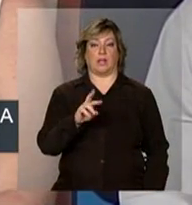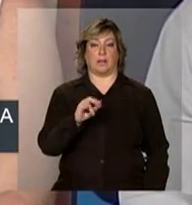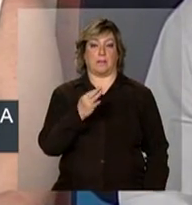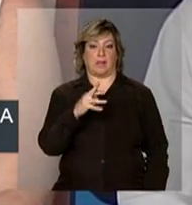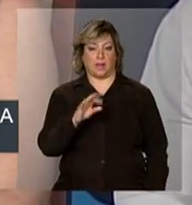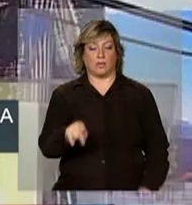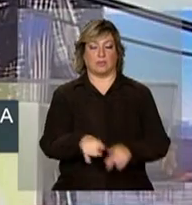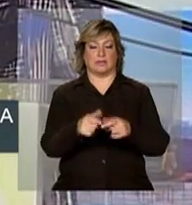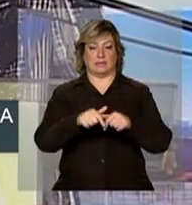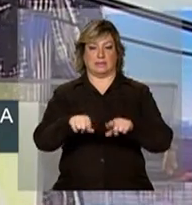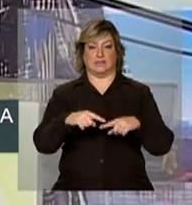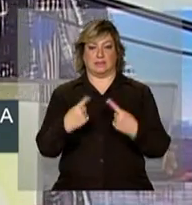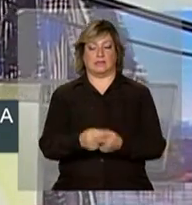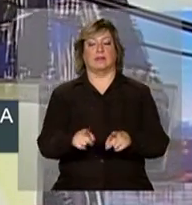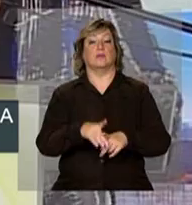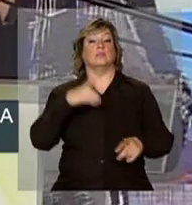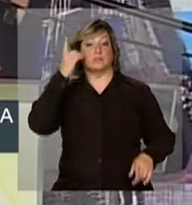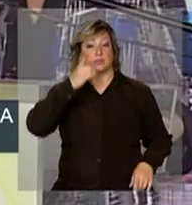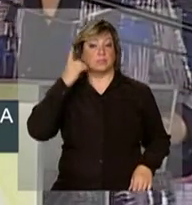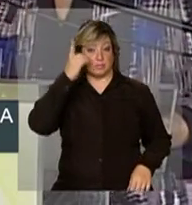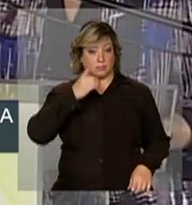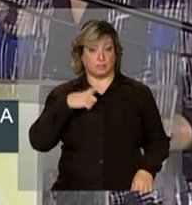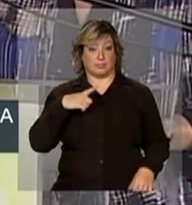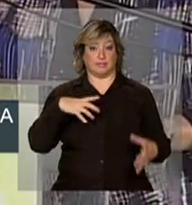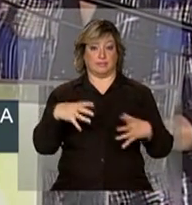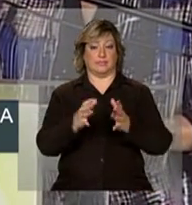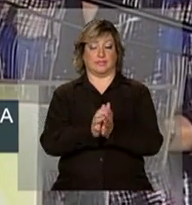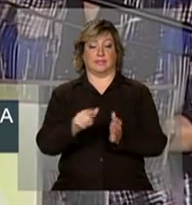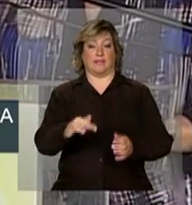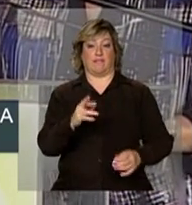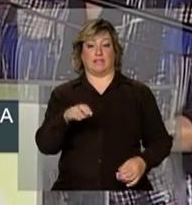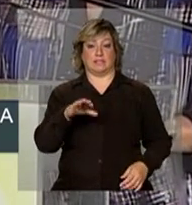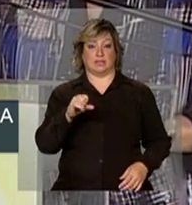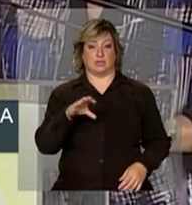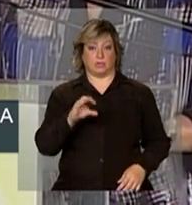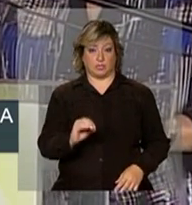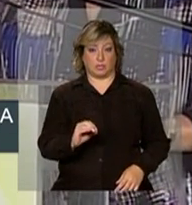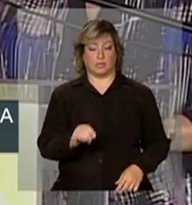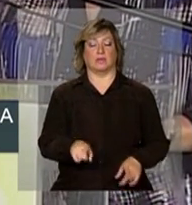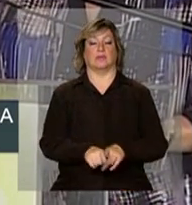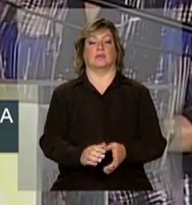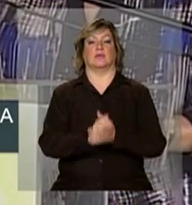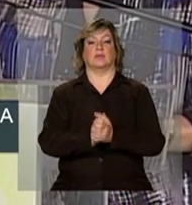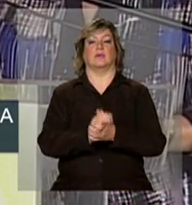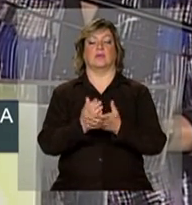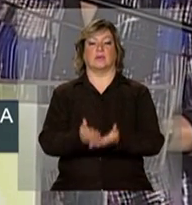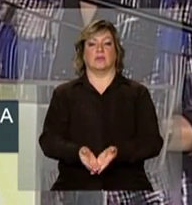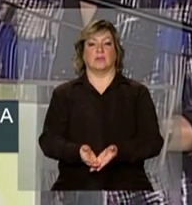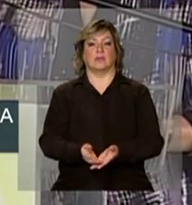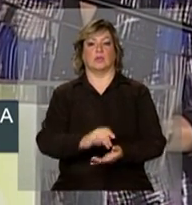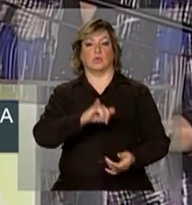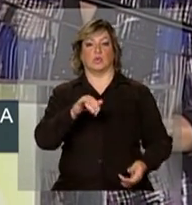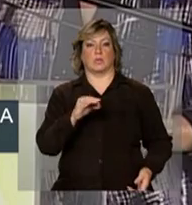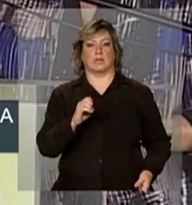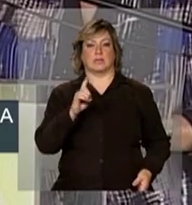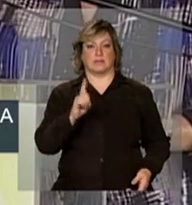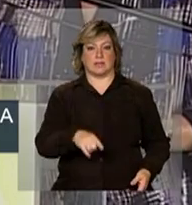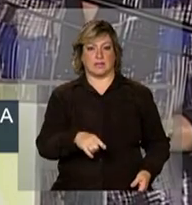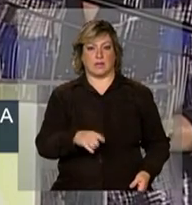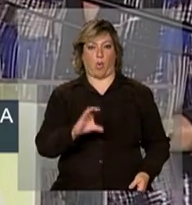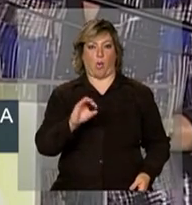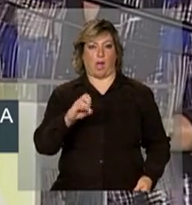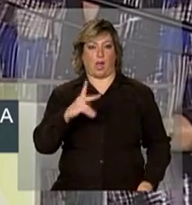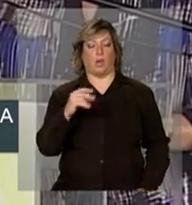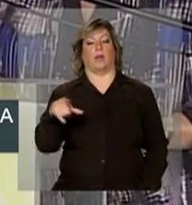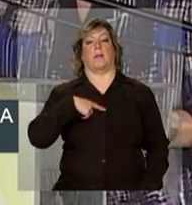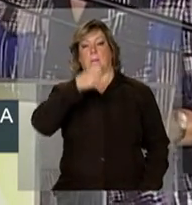o deputado Francisco Escórcio. Cumprimento também o senhor José Gomes Coelho, prefeito de